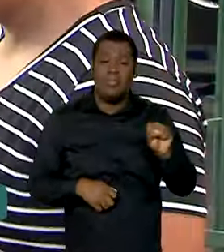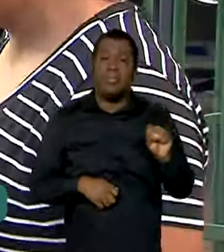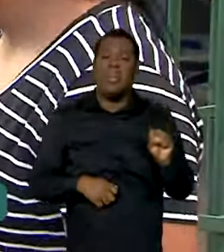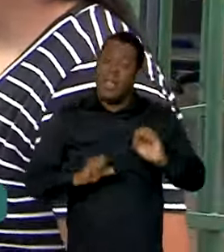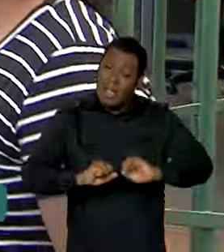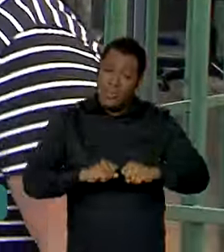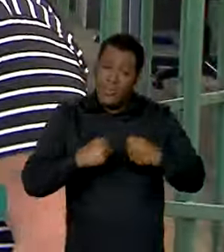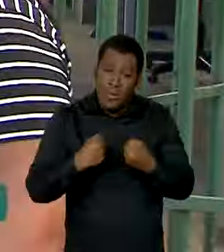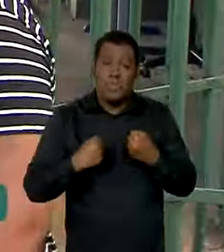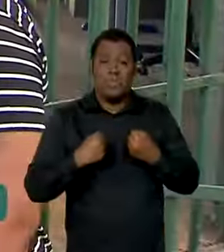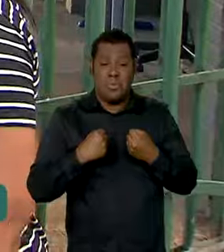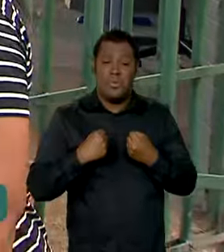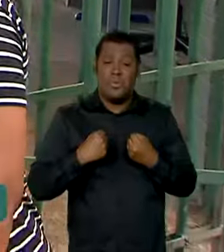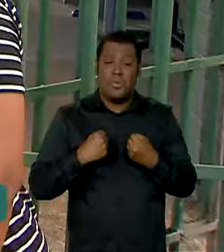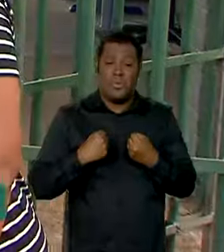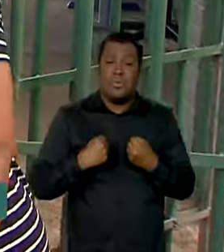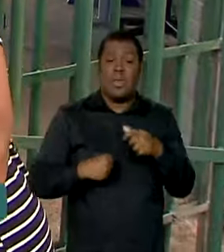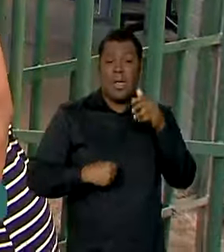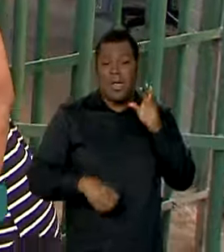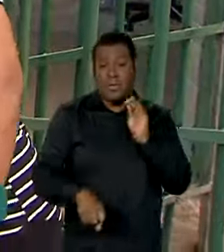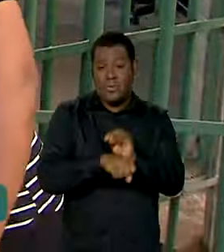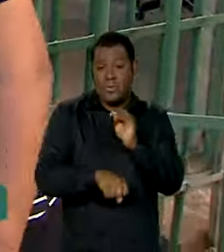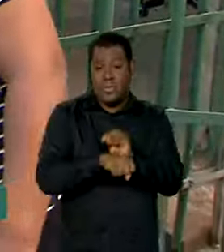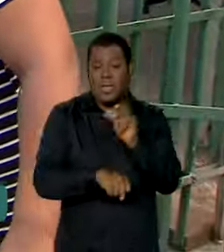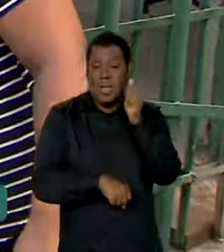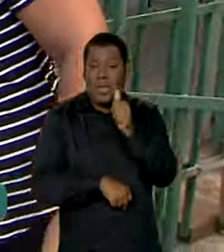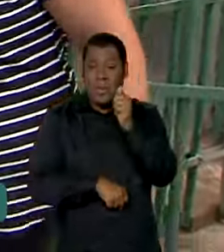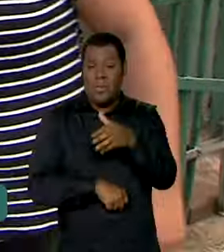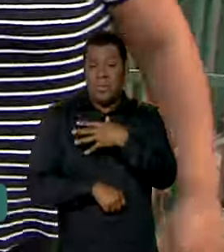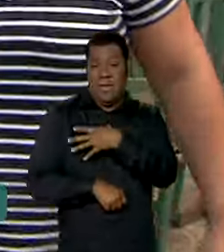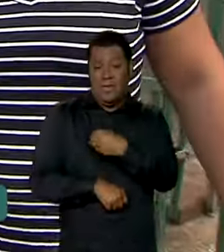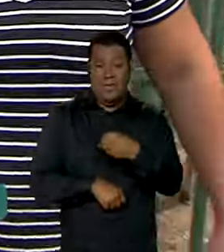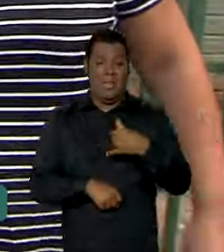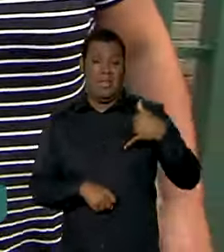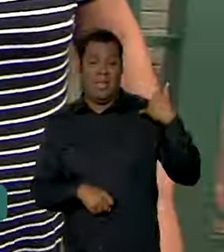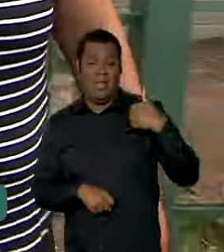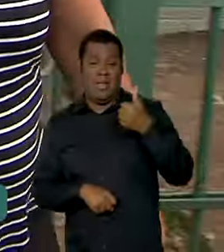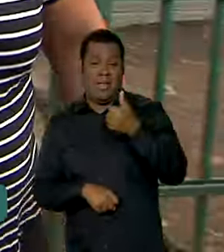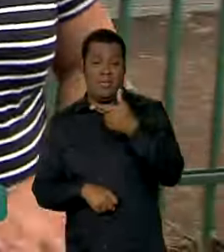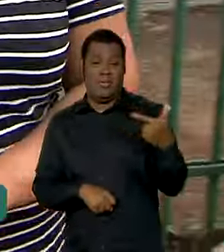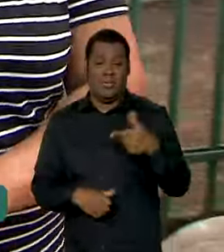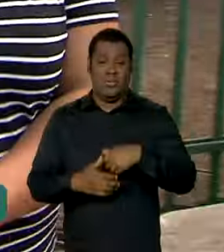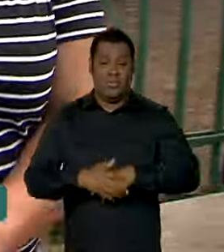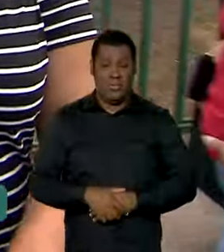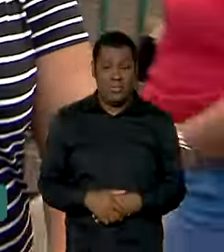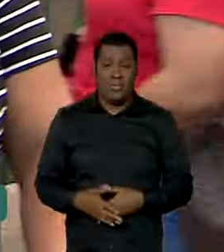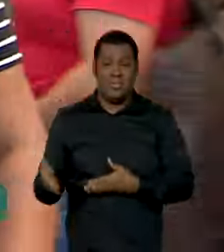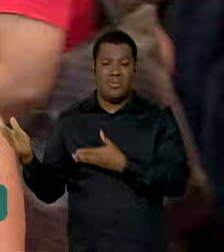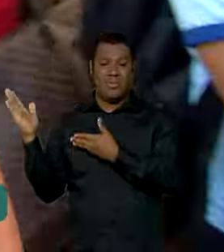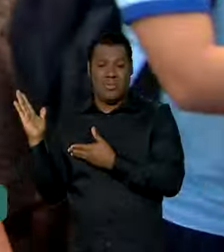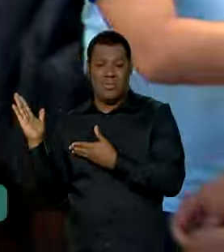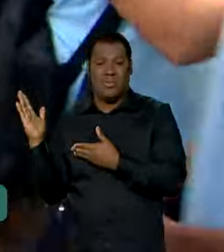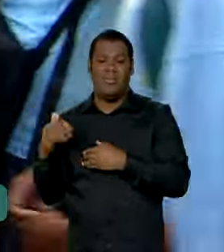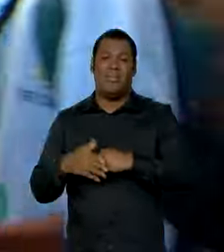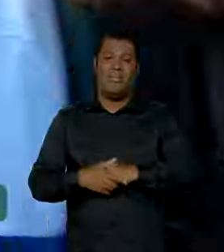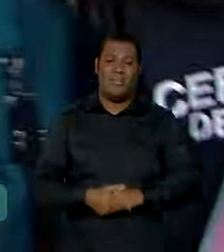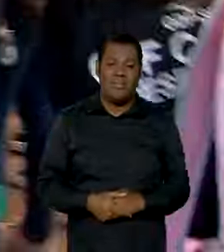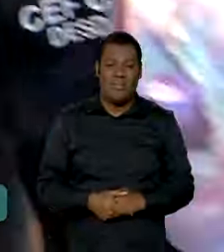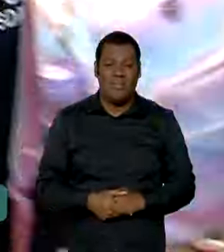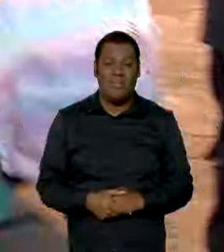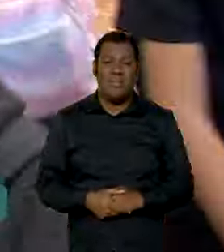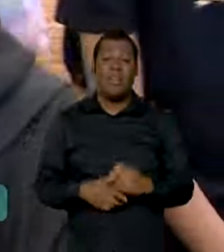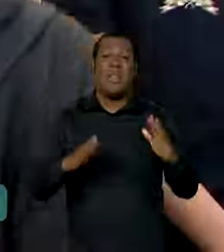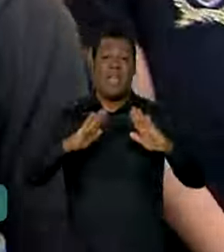dar um futuro de qualidade para a filha, a Ana Luíza, de 12 anos. E na trajetória de vida das duas, a